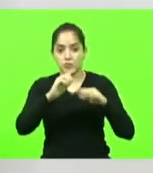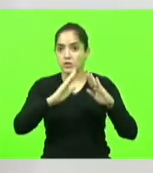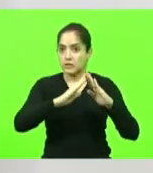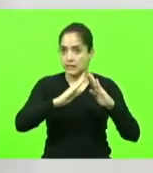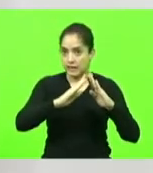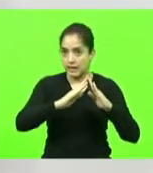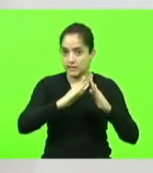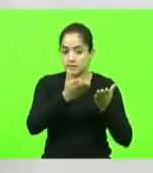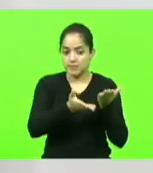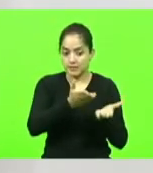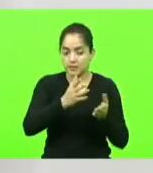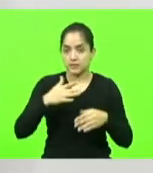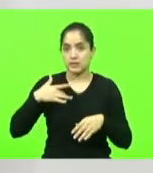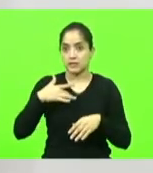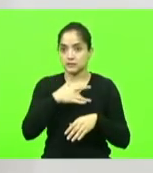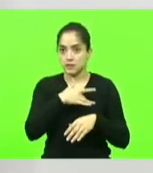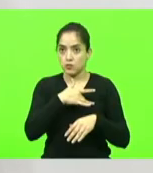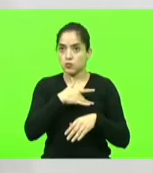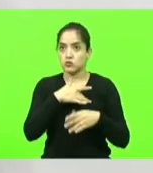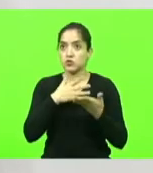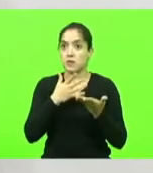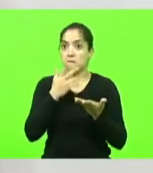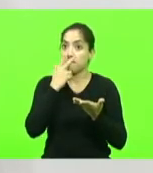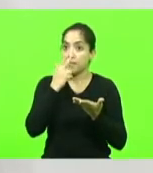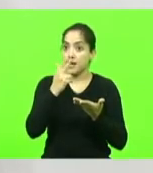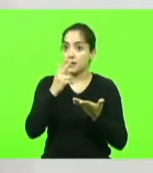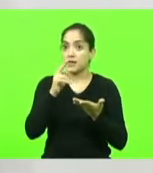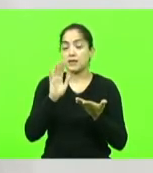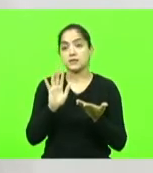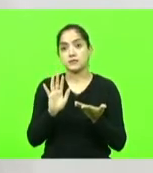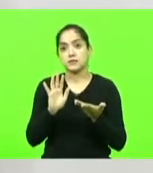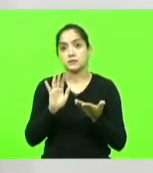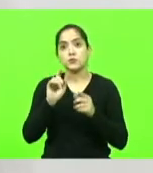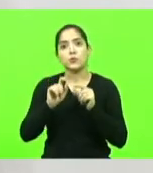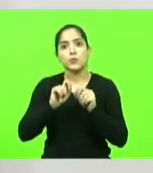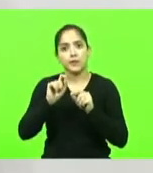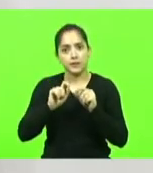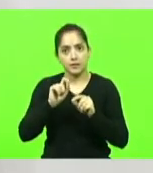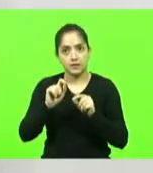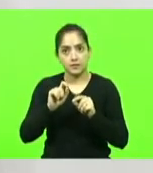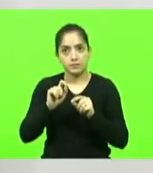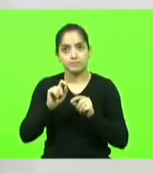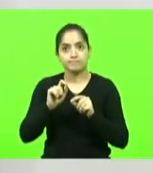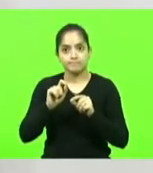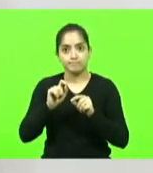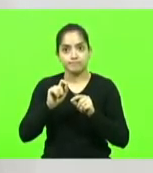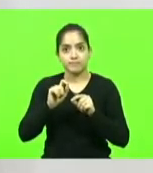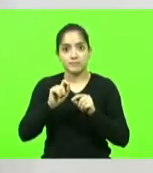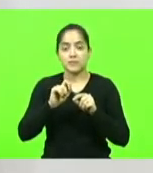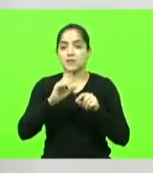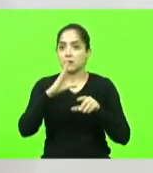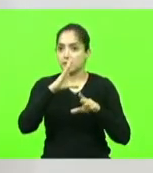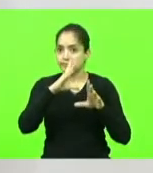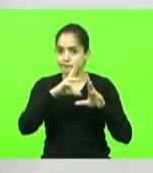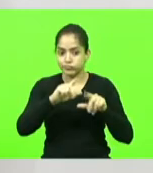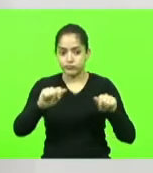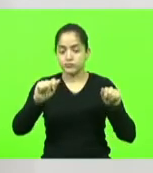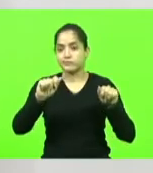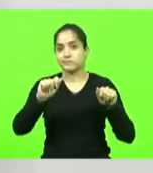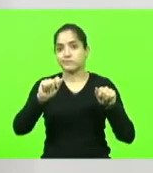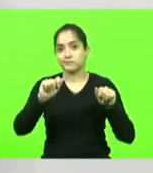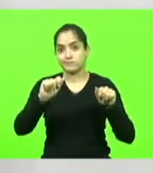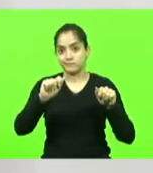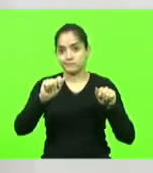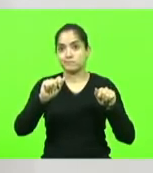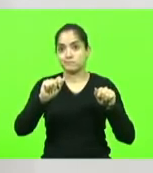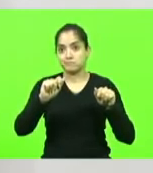tratamento de saúde, me parece senhor Alexandre de Moraes uma queima de arquivo uma